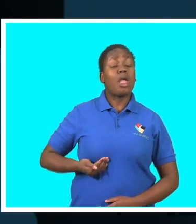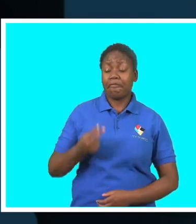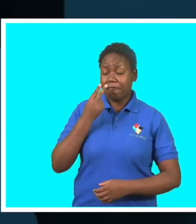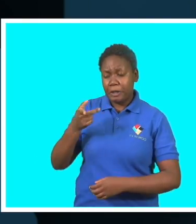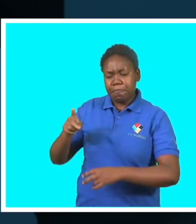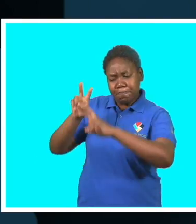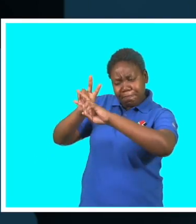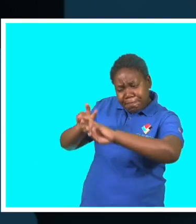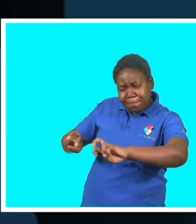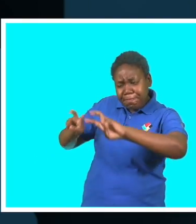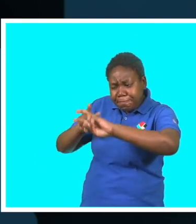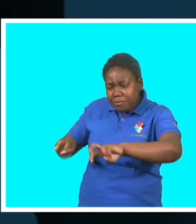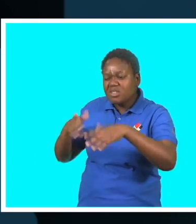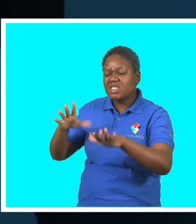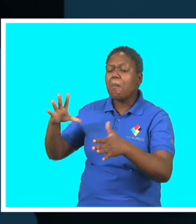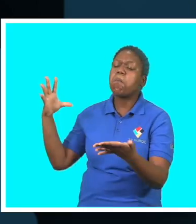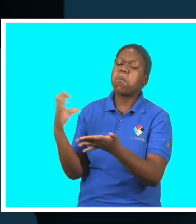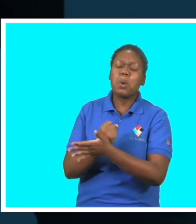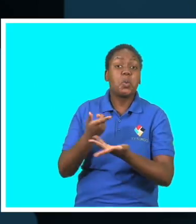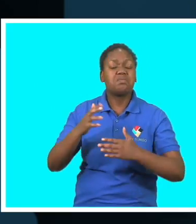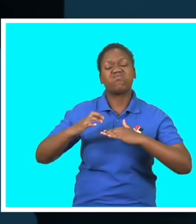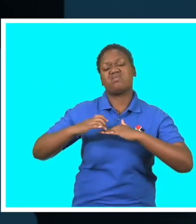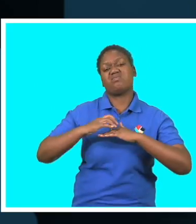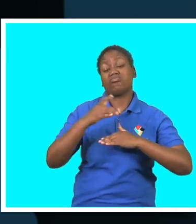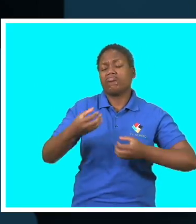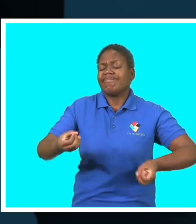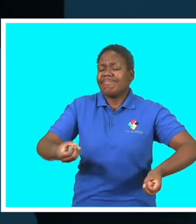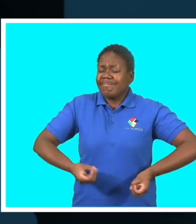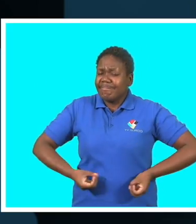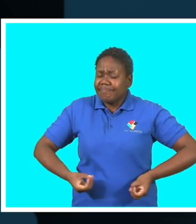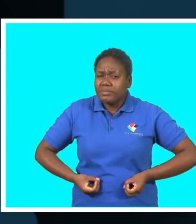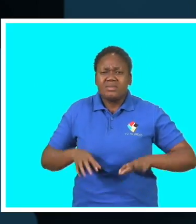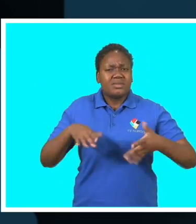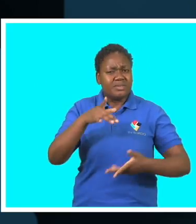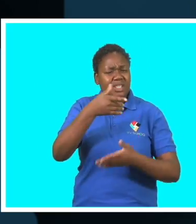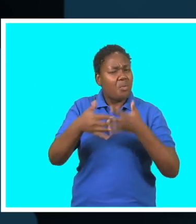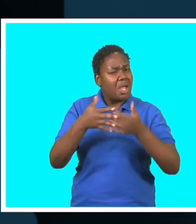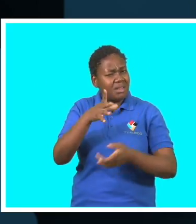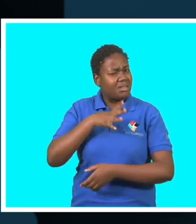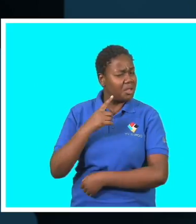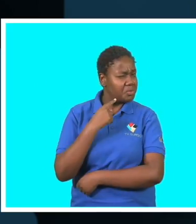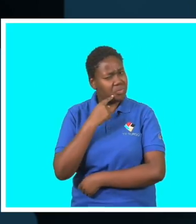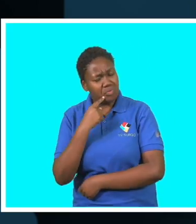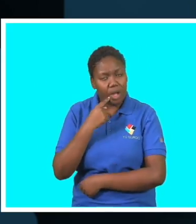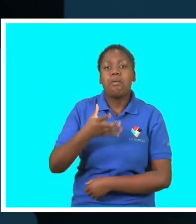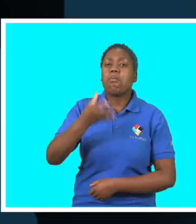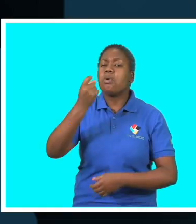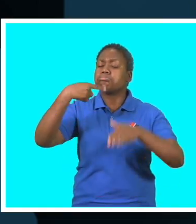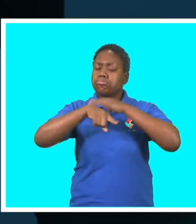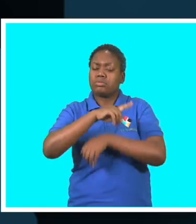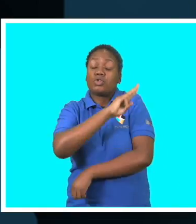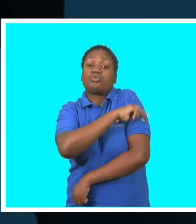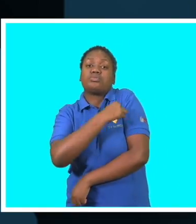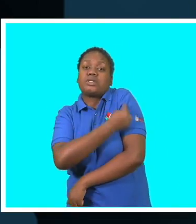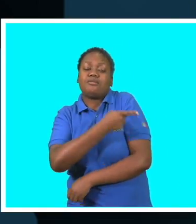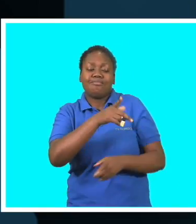Aconselha-se que as mulheres façam testes regulares de rastreio da doença para evitar que esta seja descoberta em fase avançada